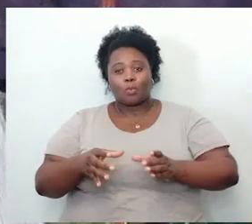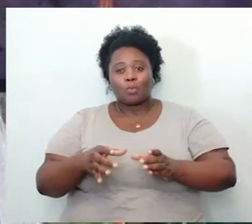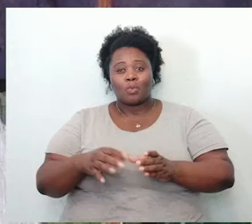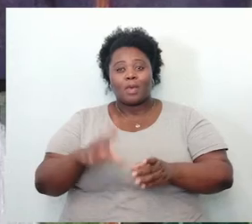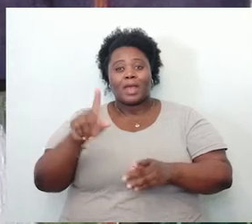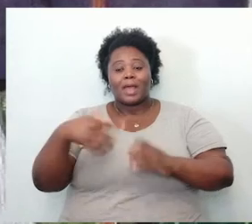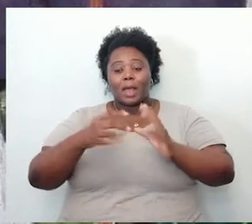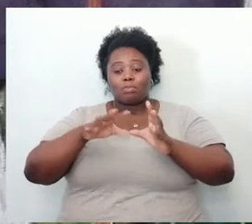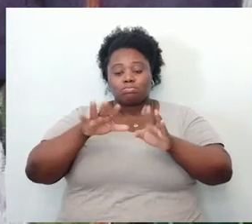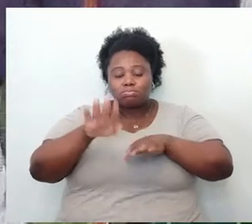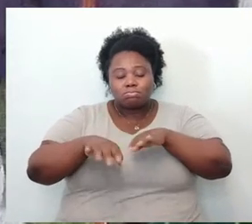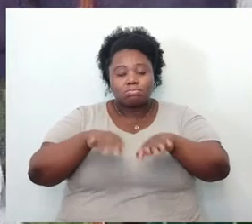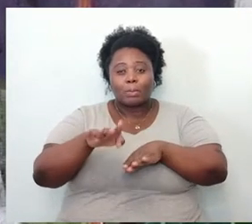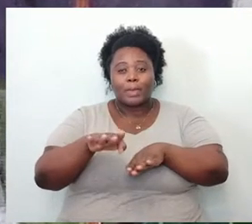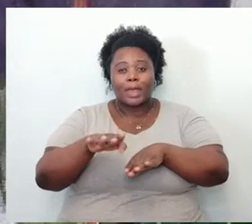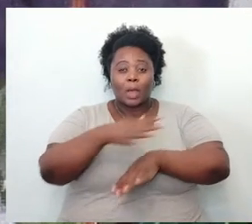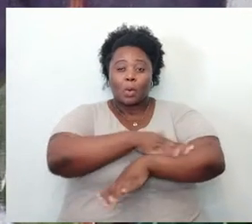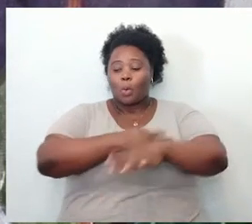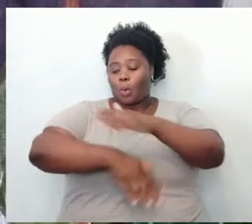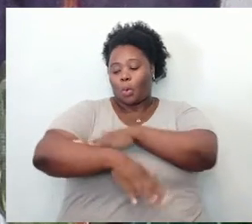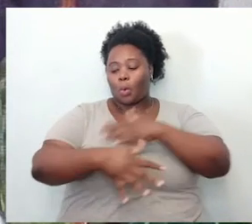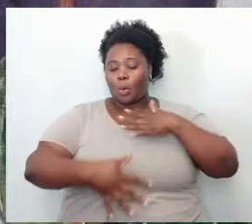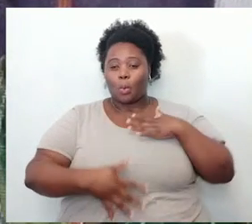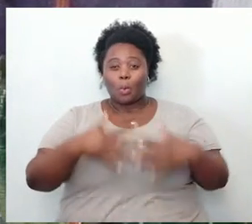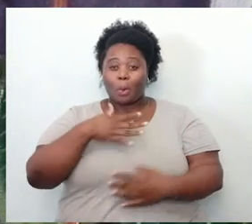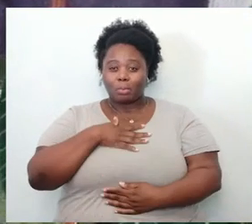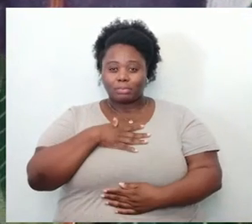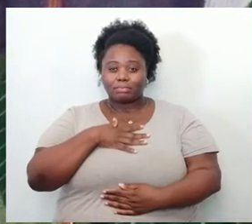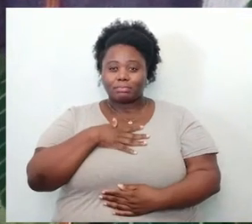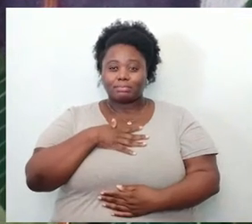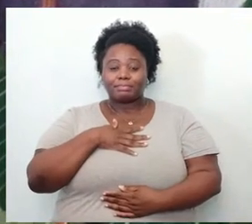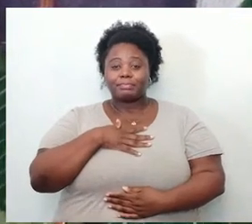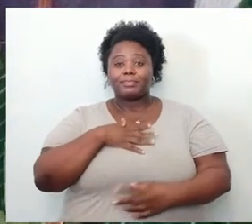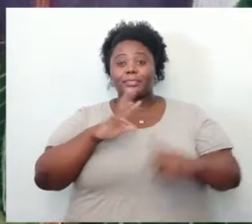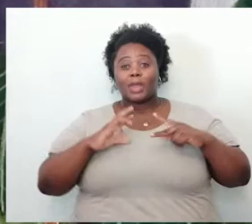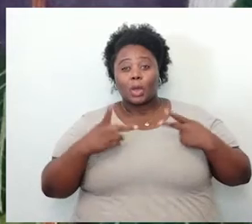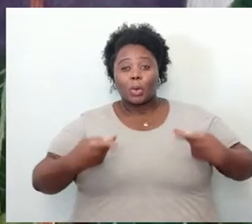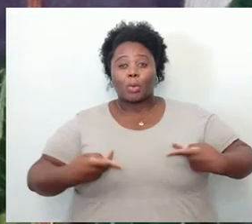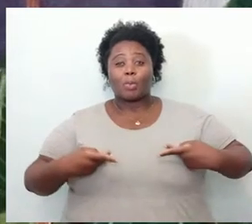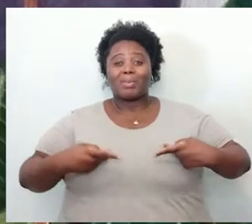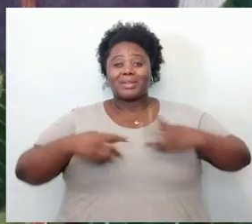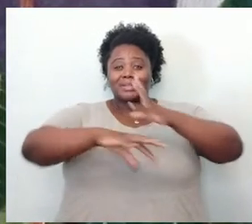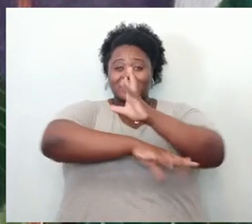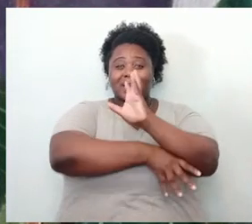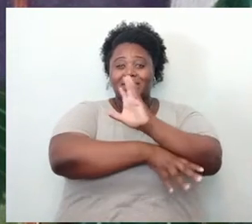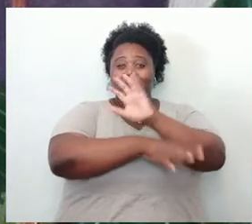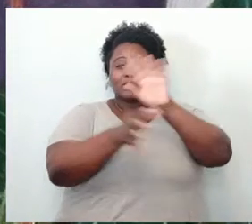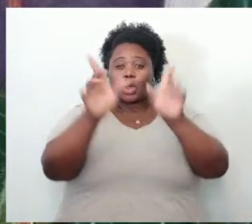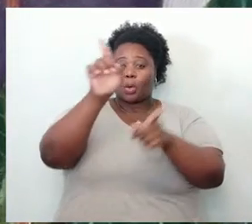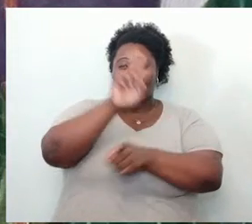são seus pés, membros, corpos. Humanos enraizados de cabeça para baixo.